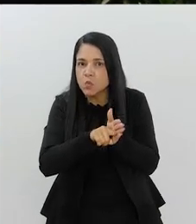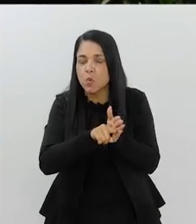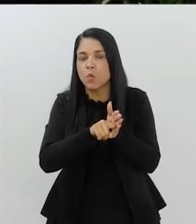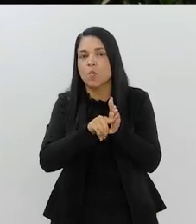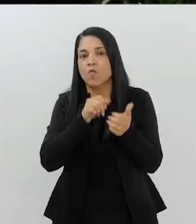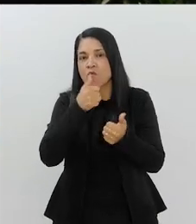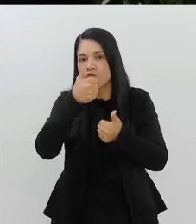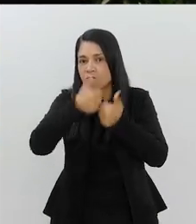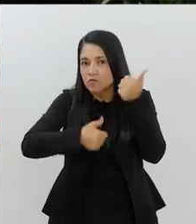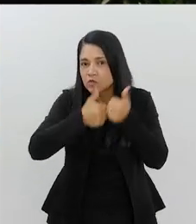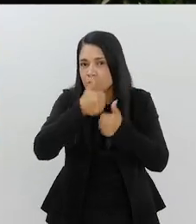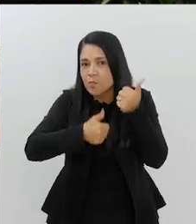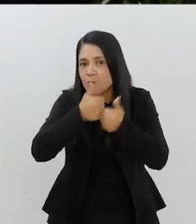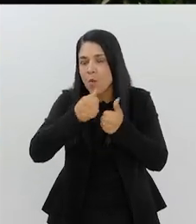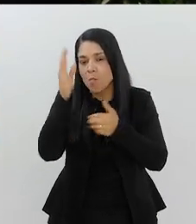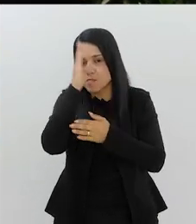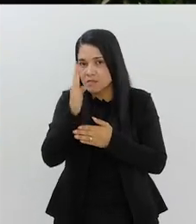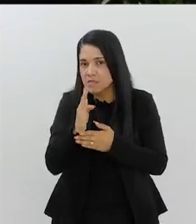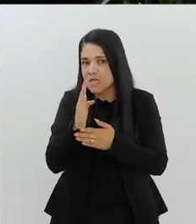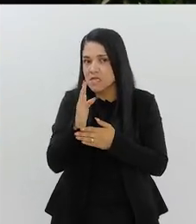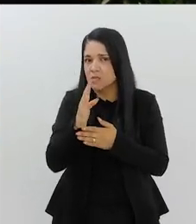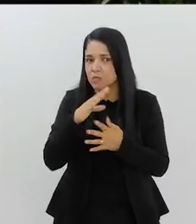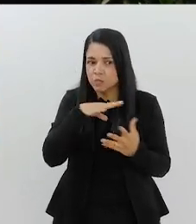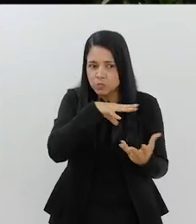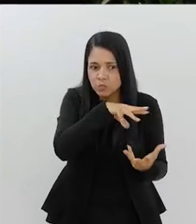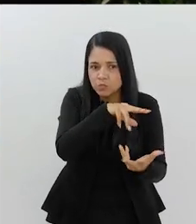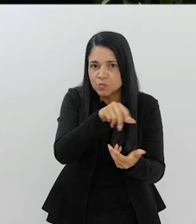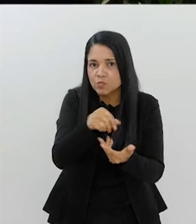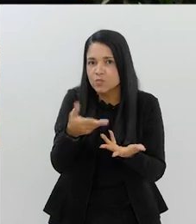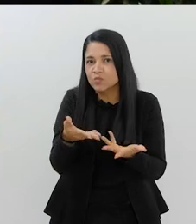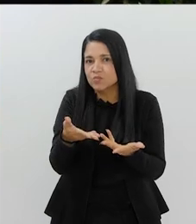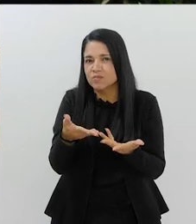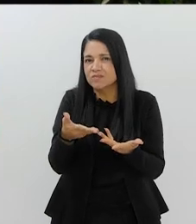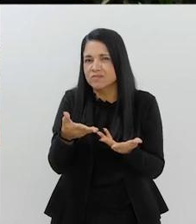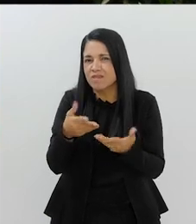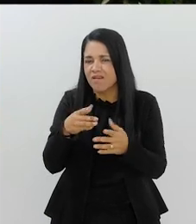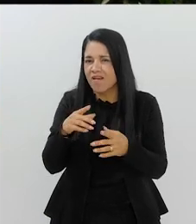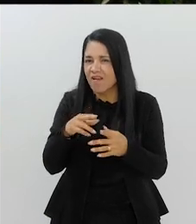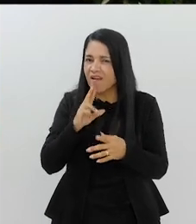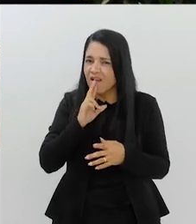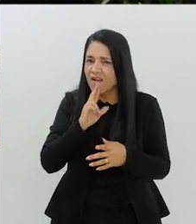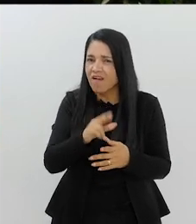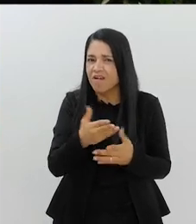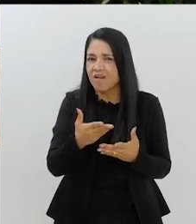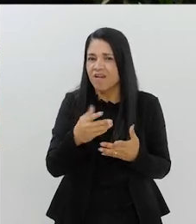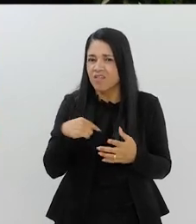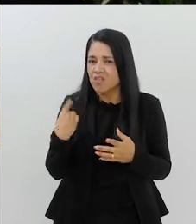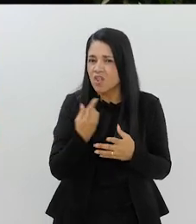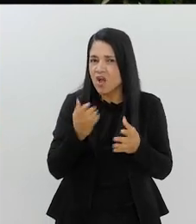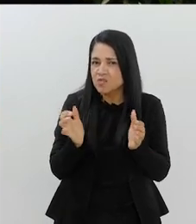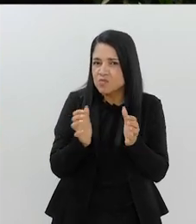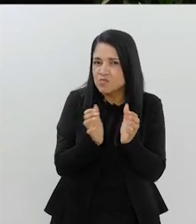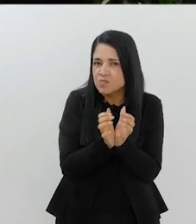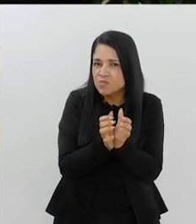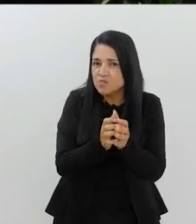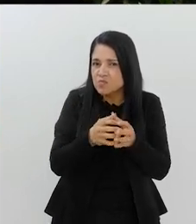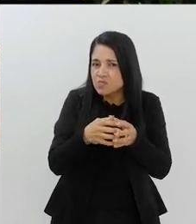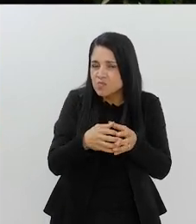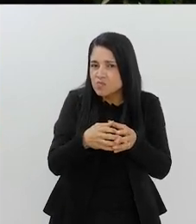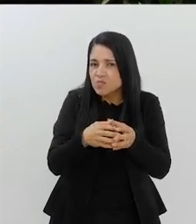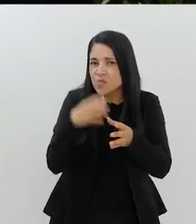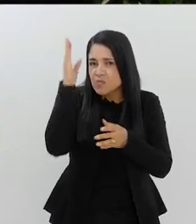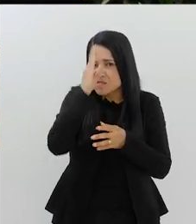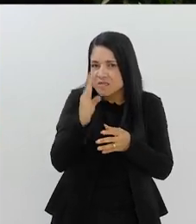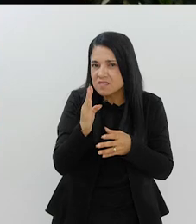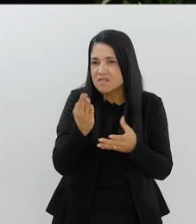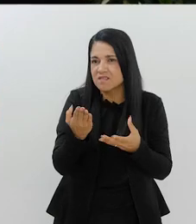do futebol brasileiro e a nível internacional. Olha o resultado. A nossa seleção brasileira de futebol, só fazendo esses parênteses,